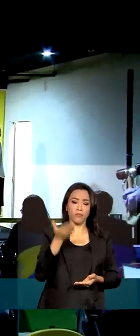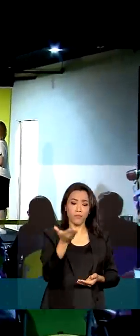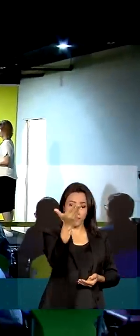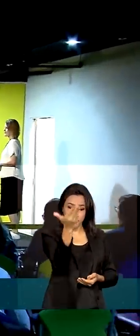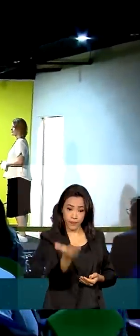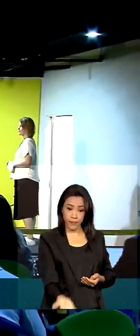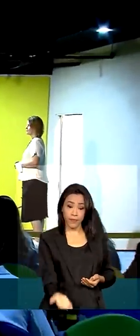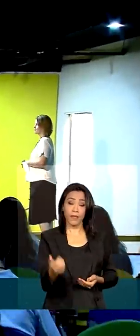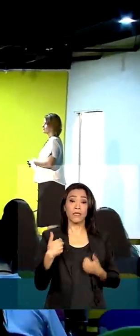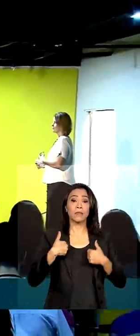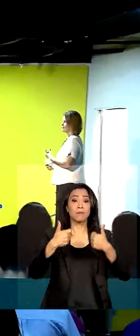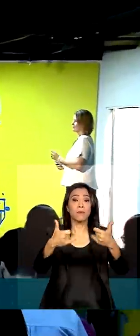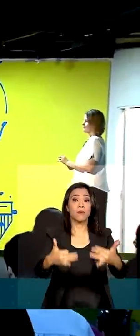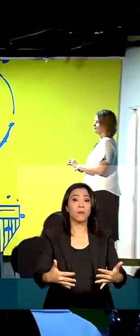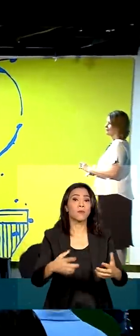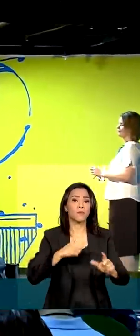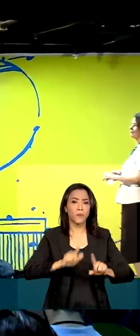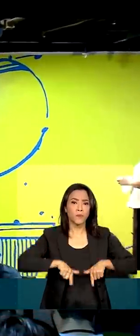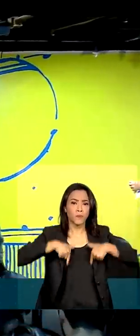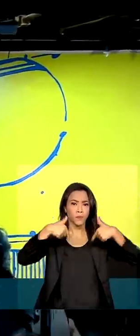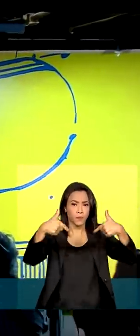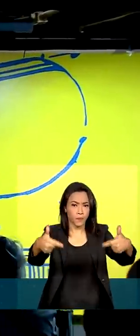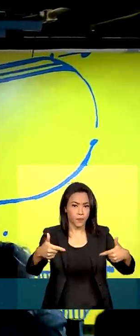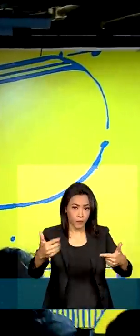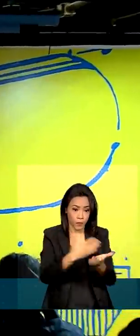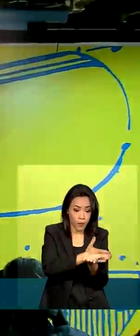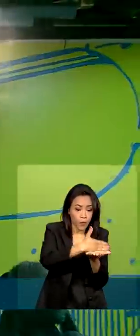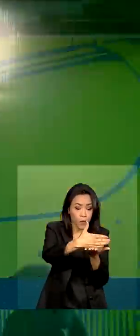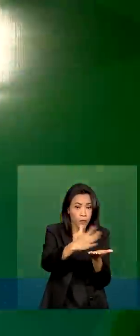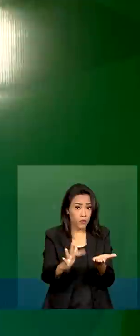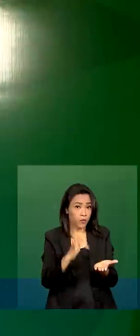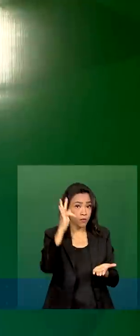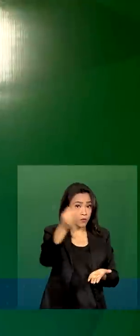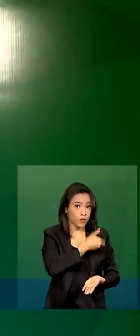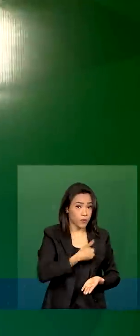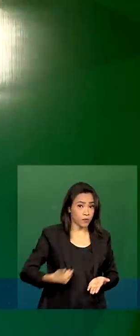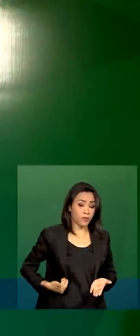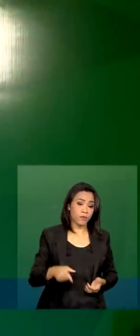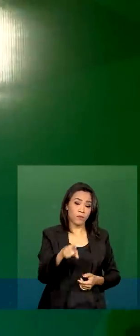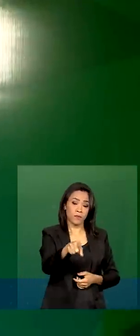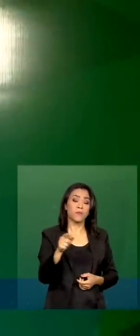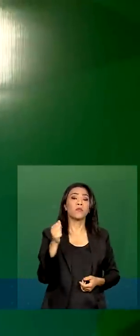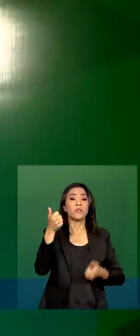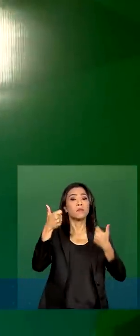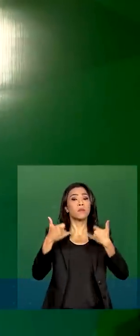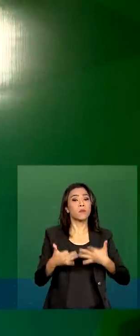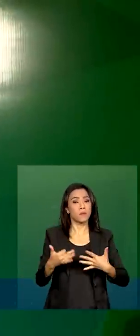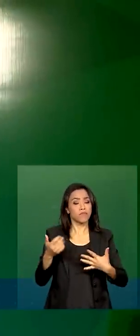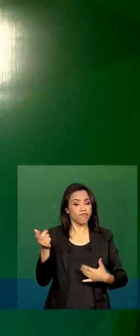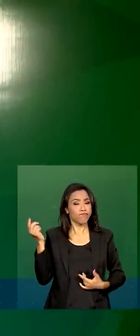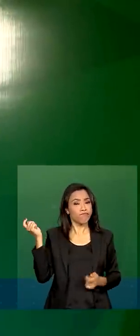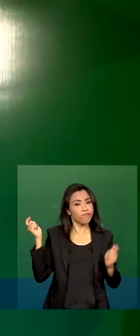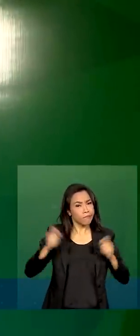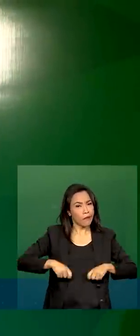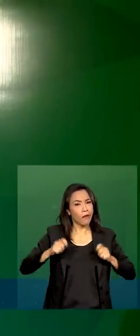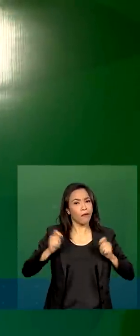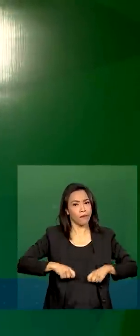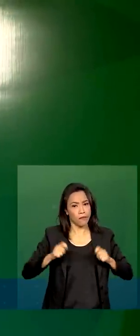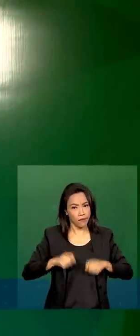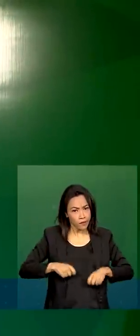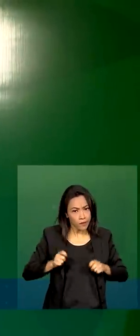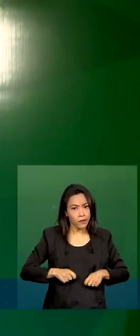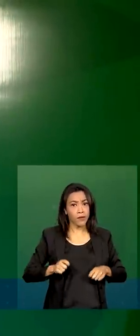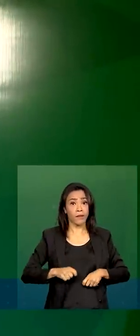antecipou um trabalho a ser feito no começo do futuro governo. É absolutamente possível que no mês